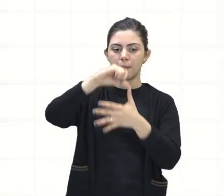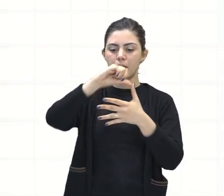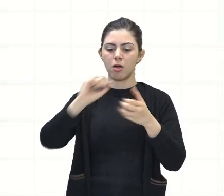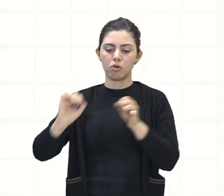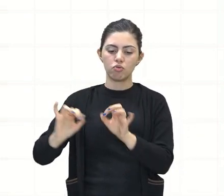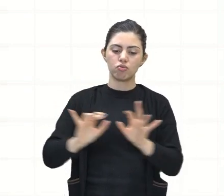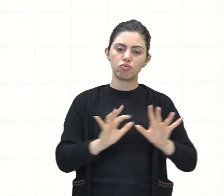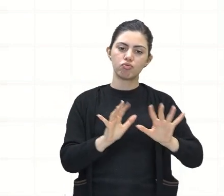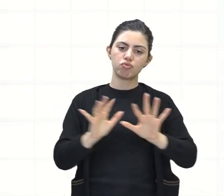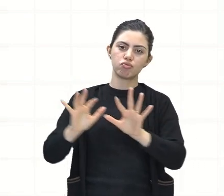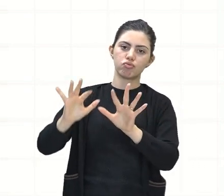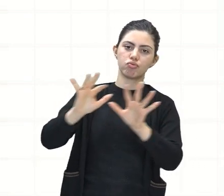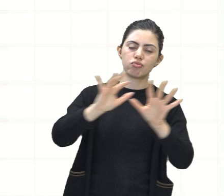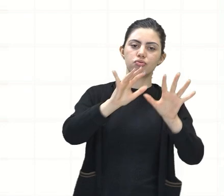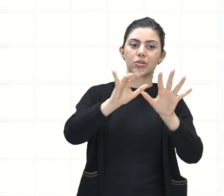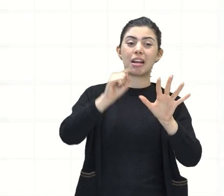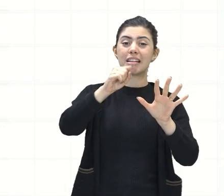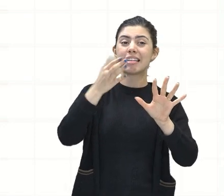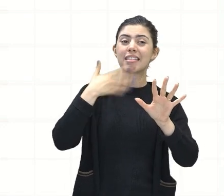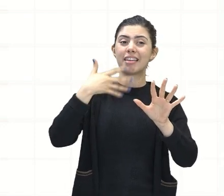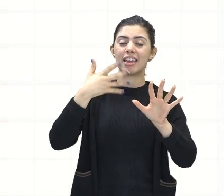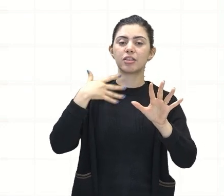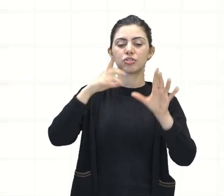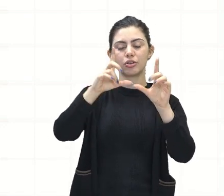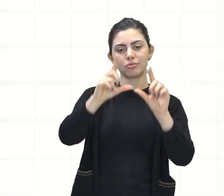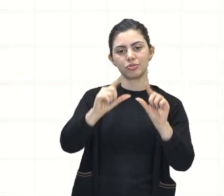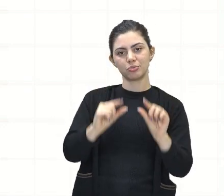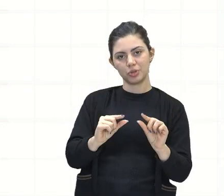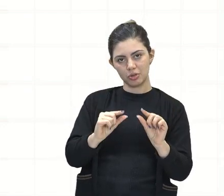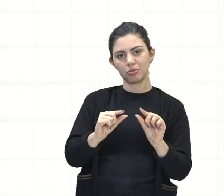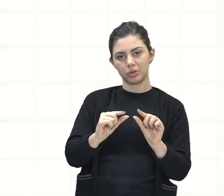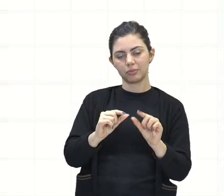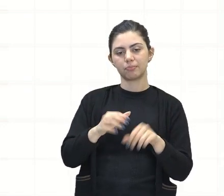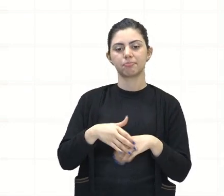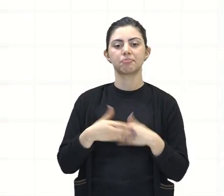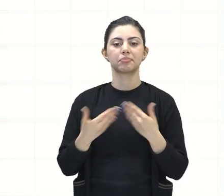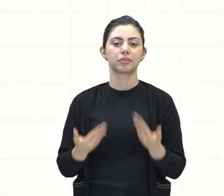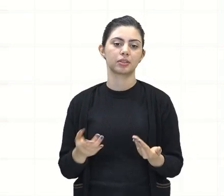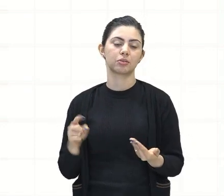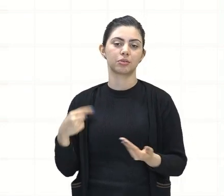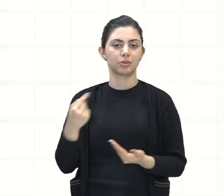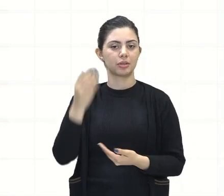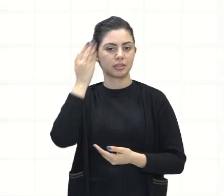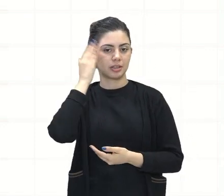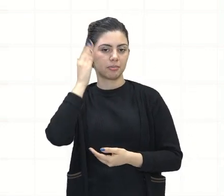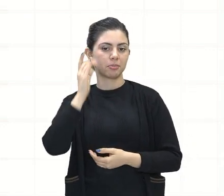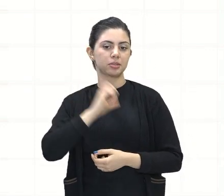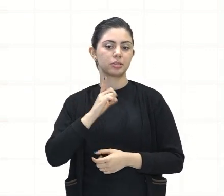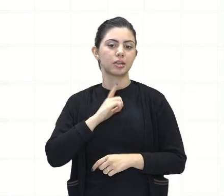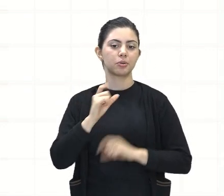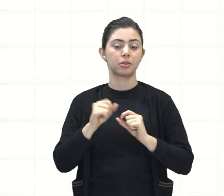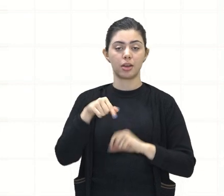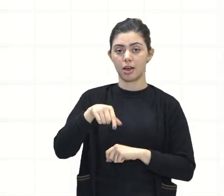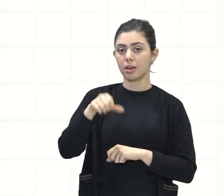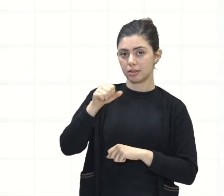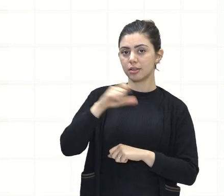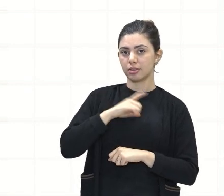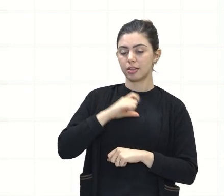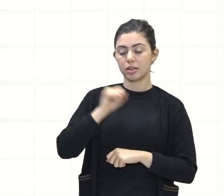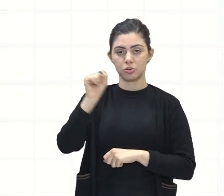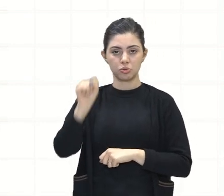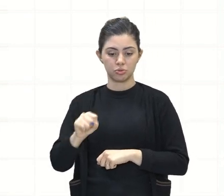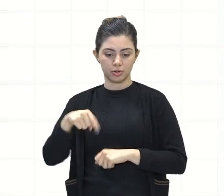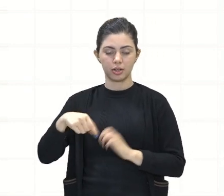até mesmo nas áreas situadas na zona tropical. É por isso que a gente tem um fenômeno aqui no sul da Amazônia